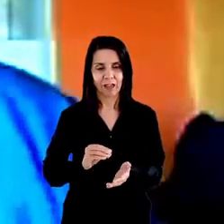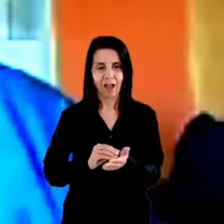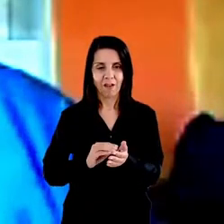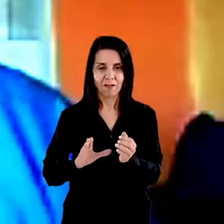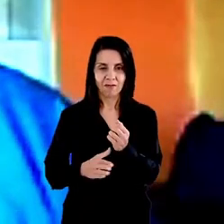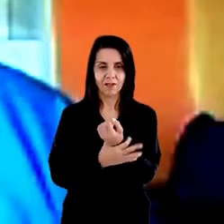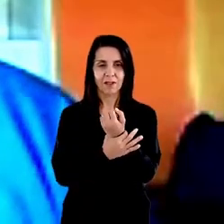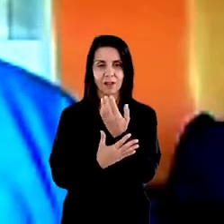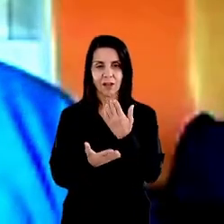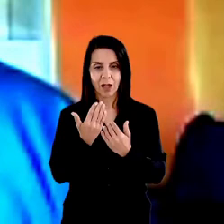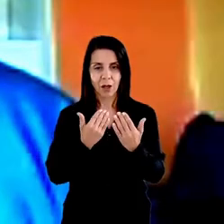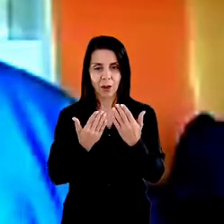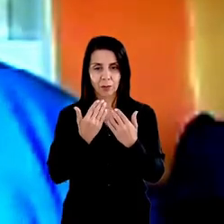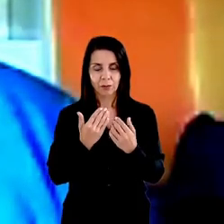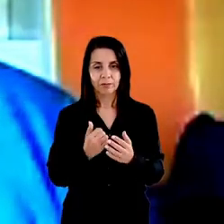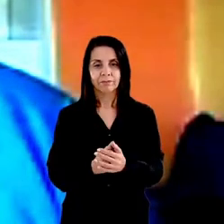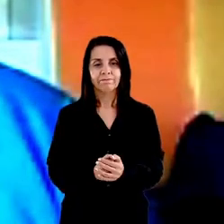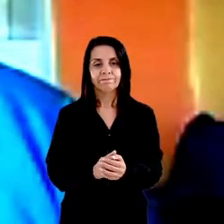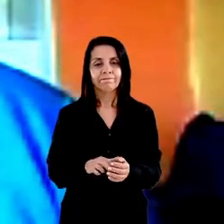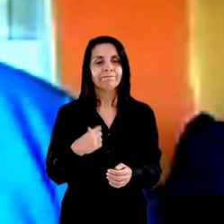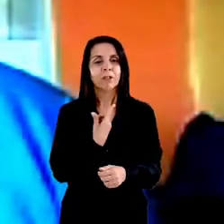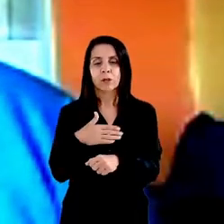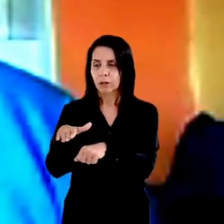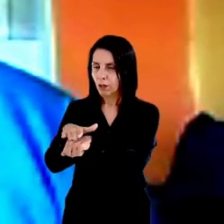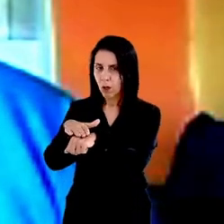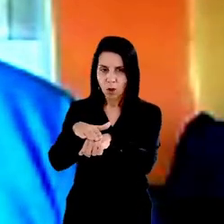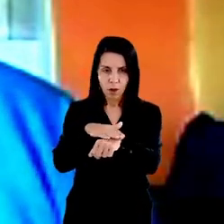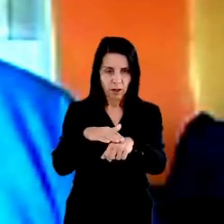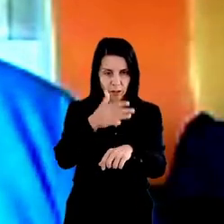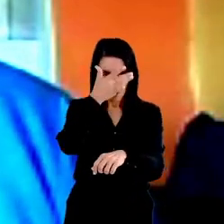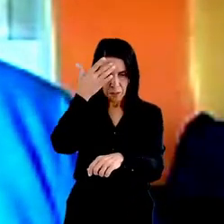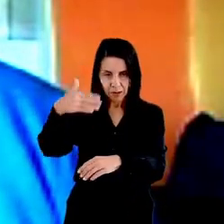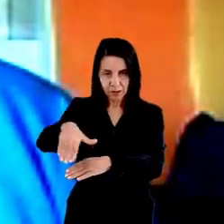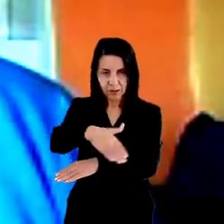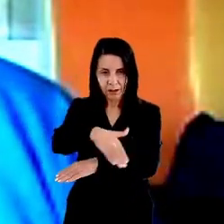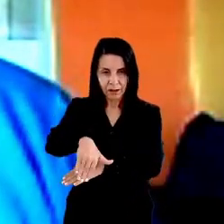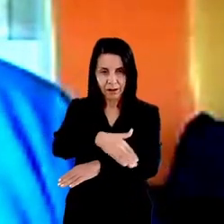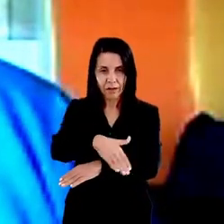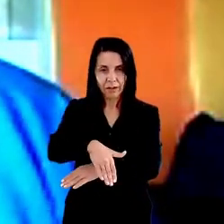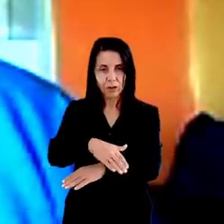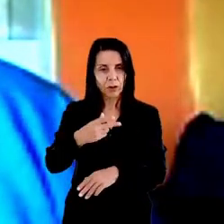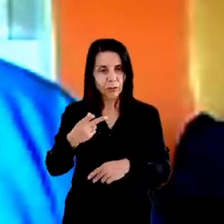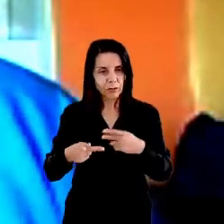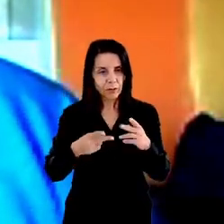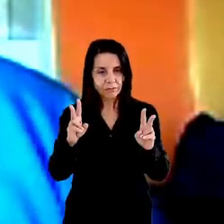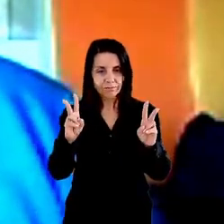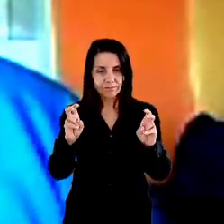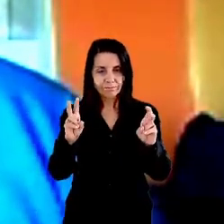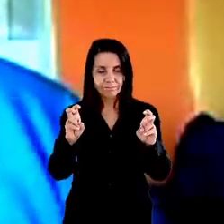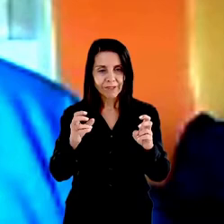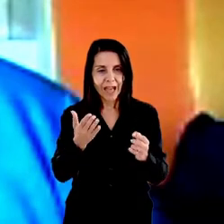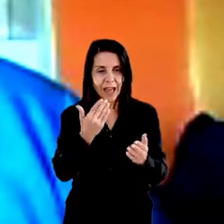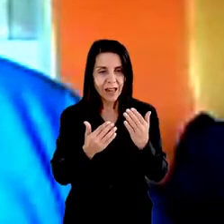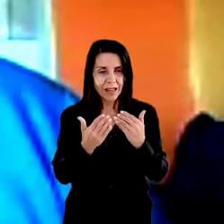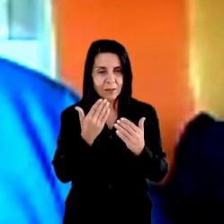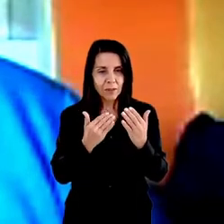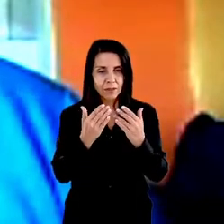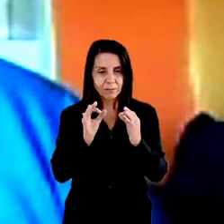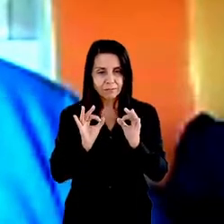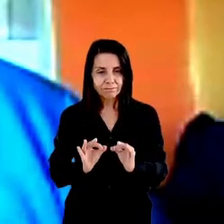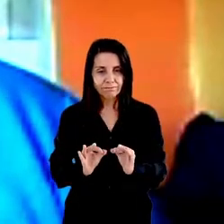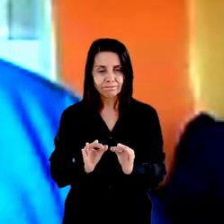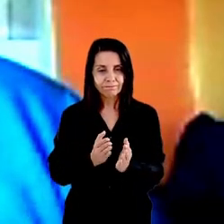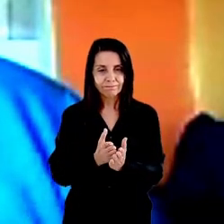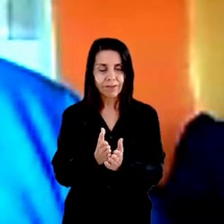a gente conversa, professor, com algumas pessoas em situação de rua e fala em alimentação adequada, a gente já está ouvindo não, não preciso o adequado, eu preciso pelo menos de